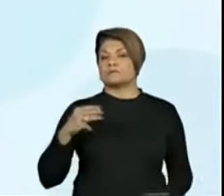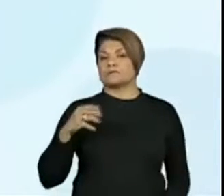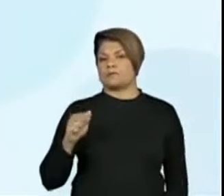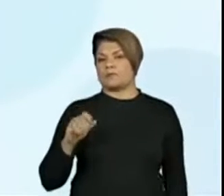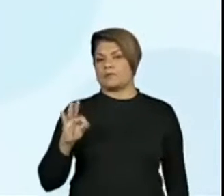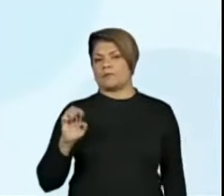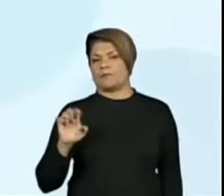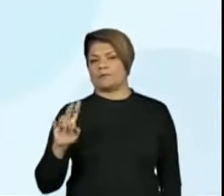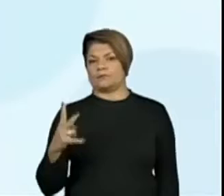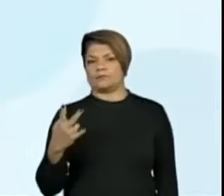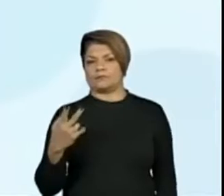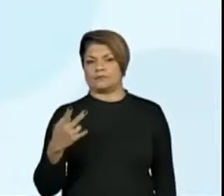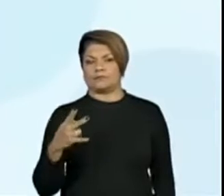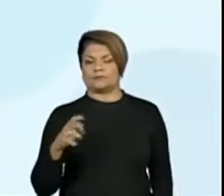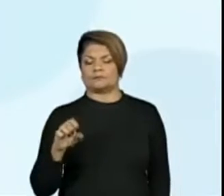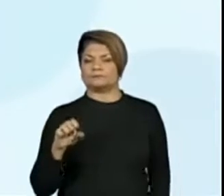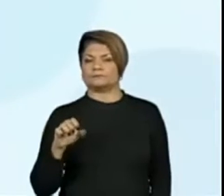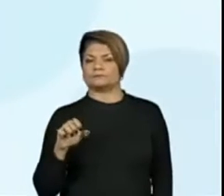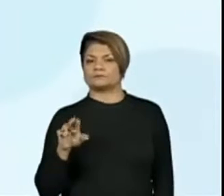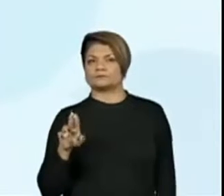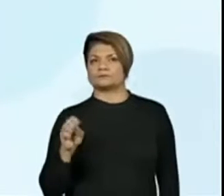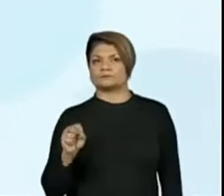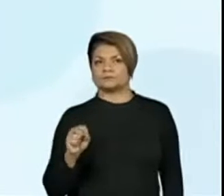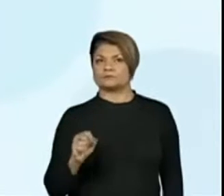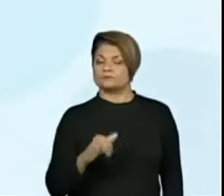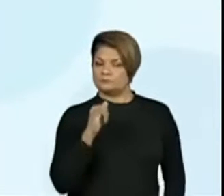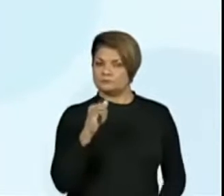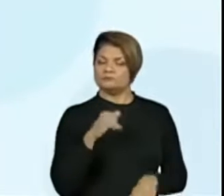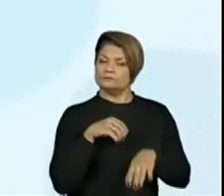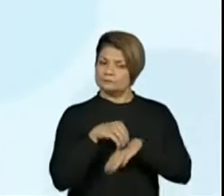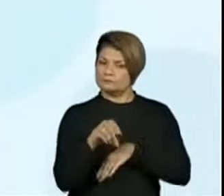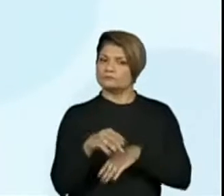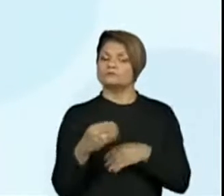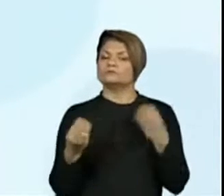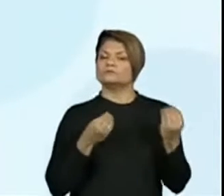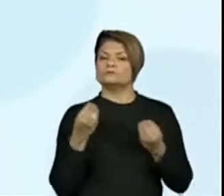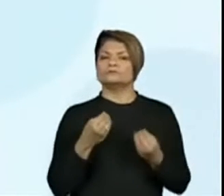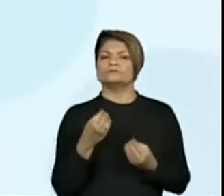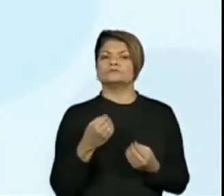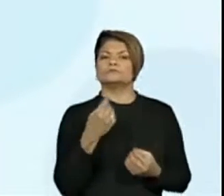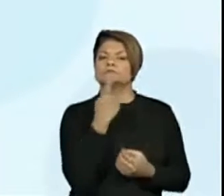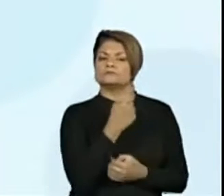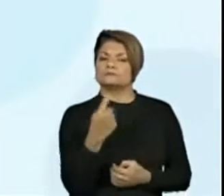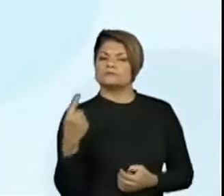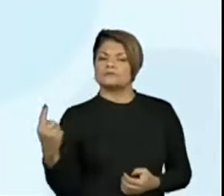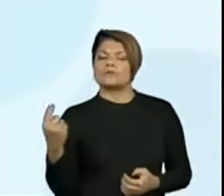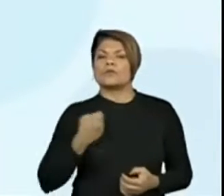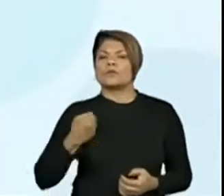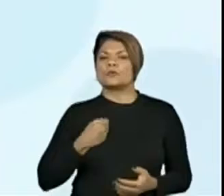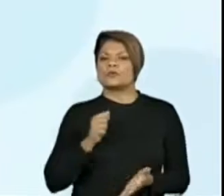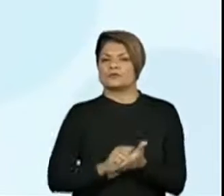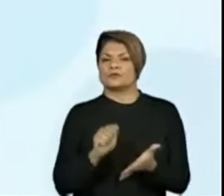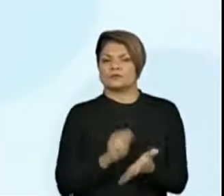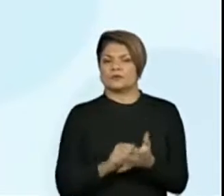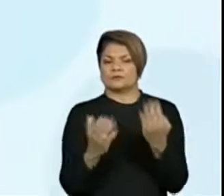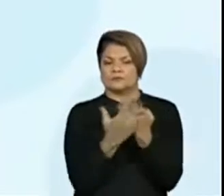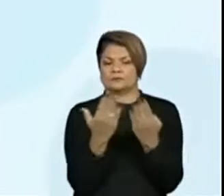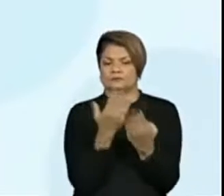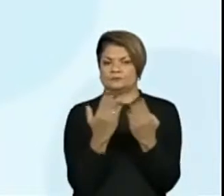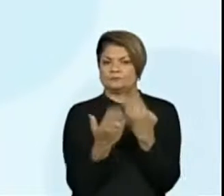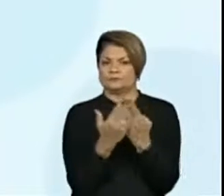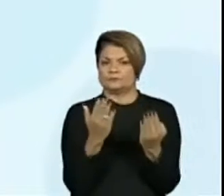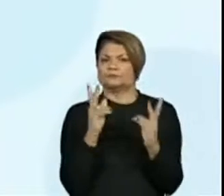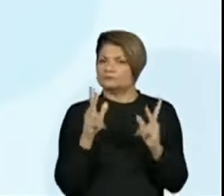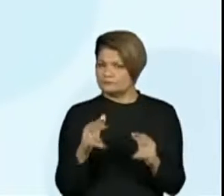como cada número foi escrito, indicando qual ficha se sobrepõe a outra. Assim como nós